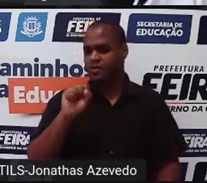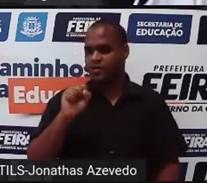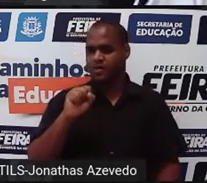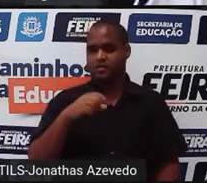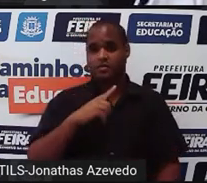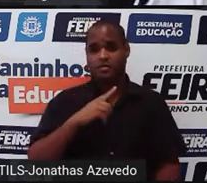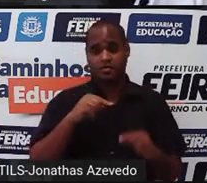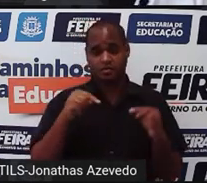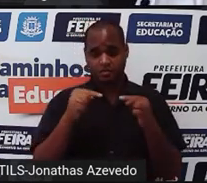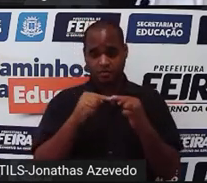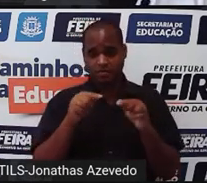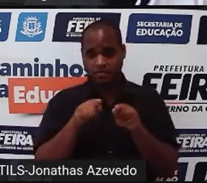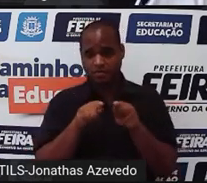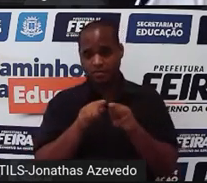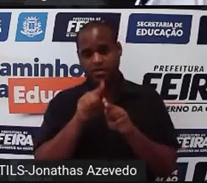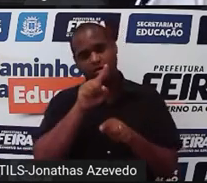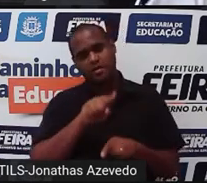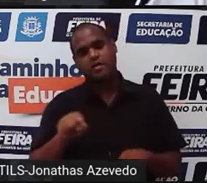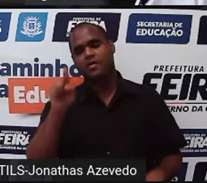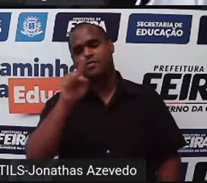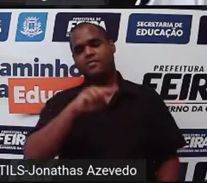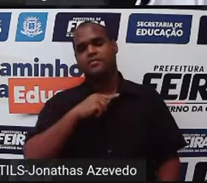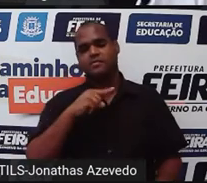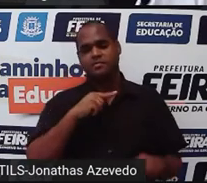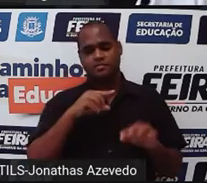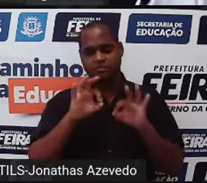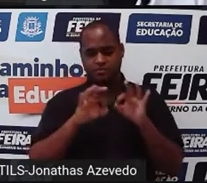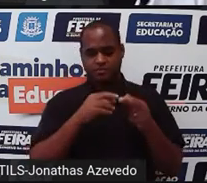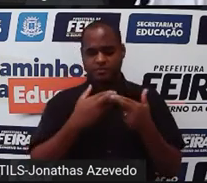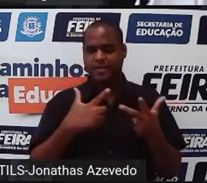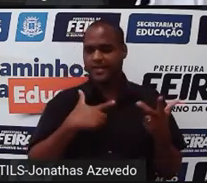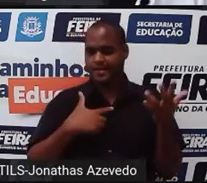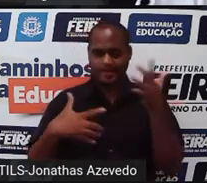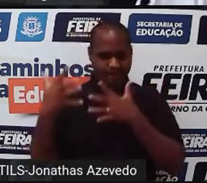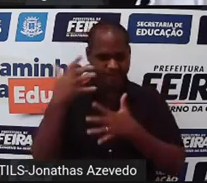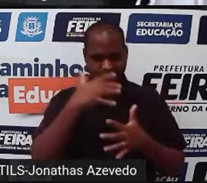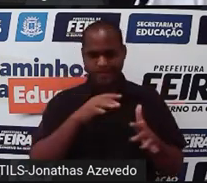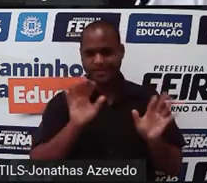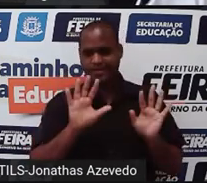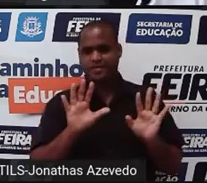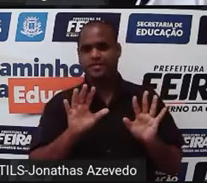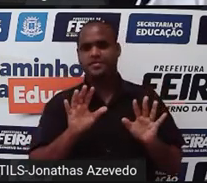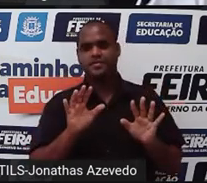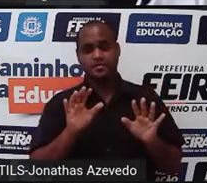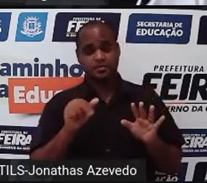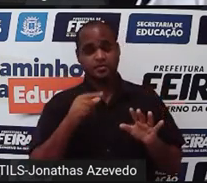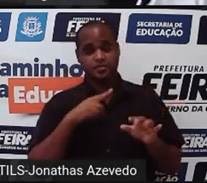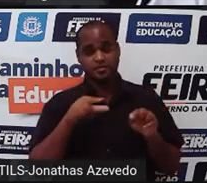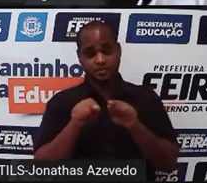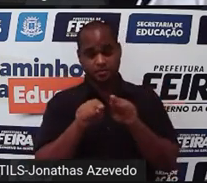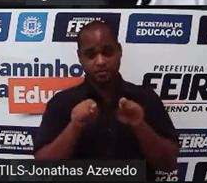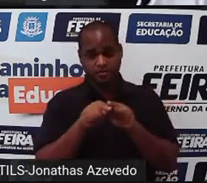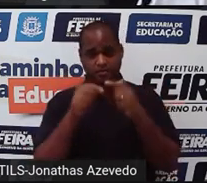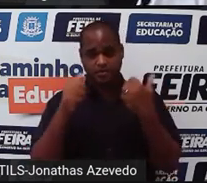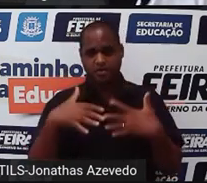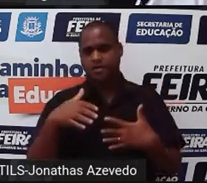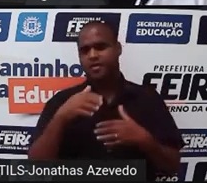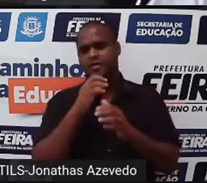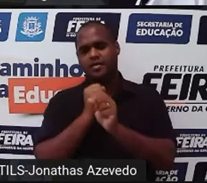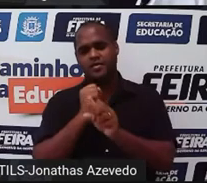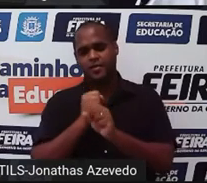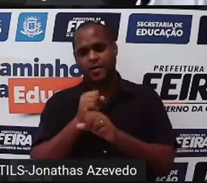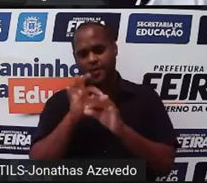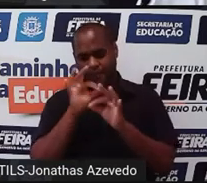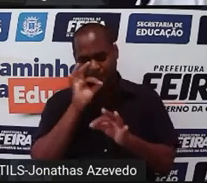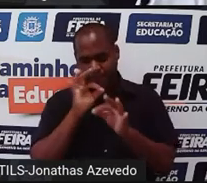também vou circular isso aqui porque isso aqui para eu não perder de vista. E ali eu tenho o total de canudos. O total